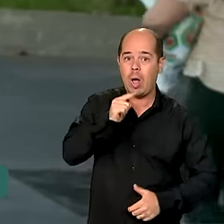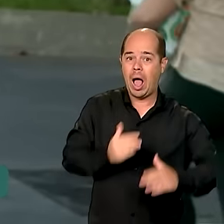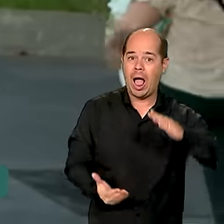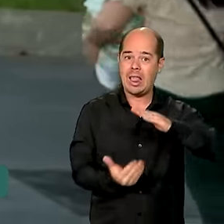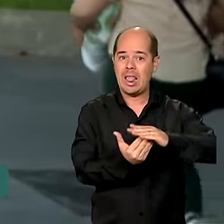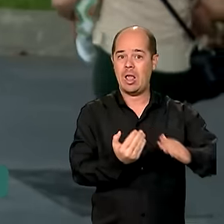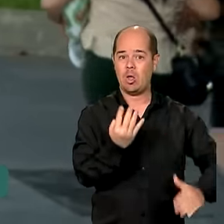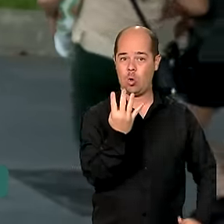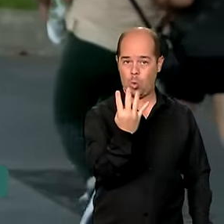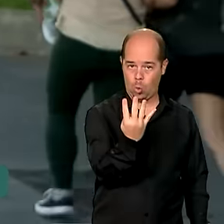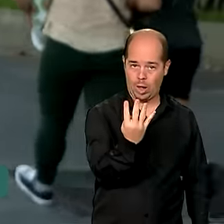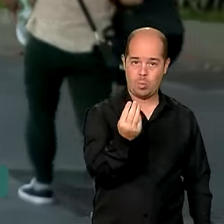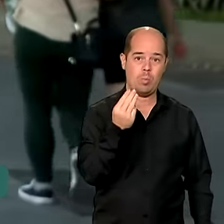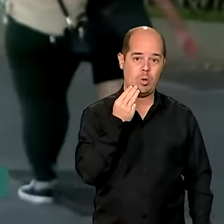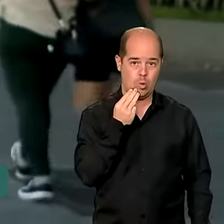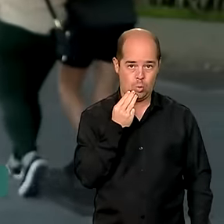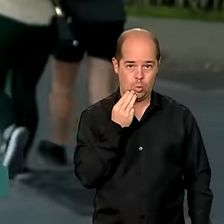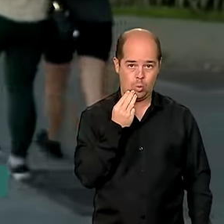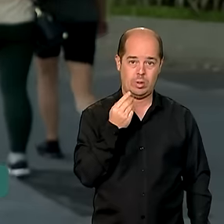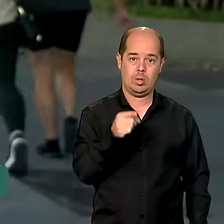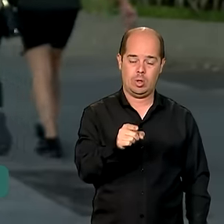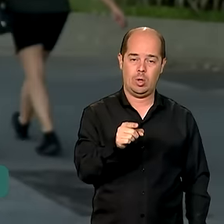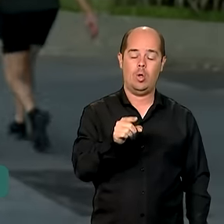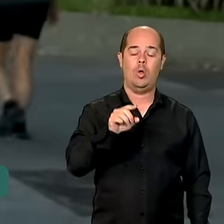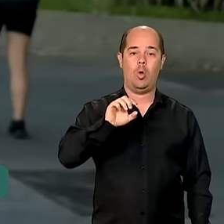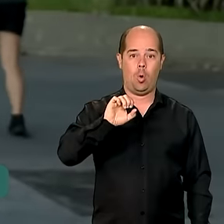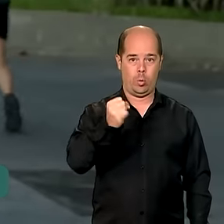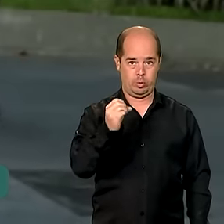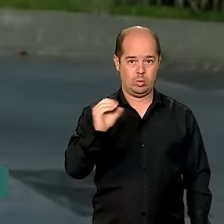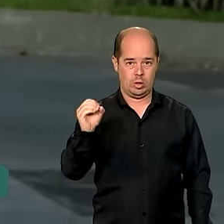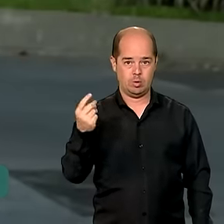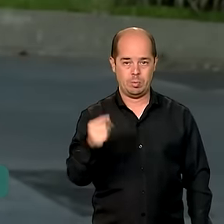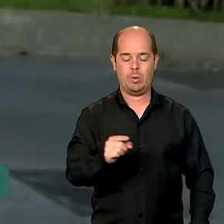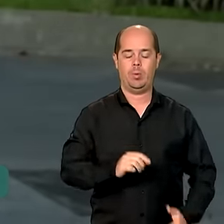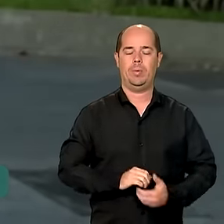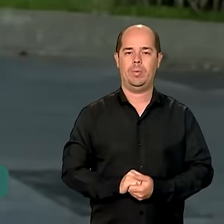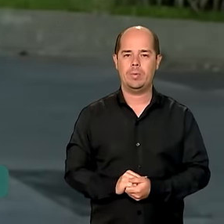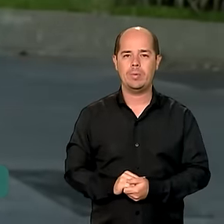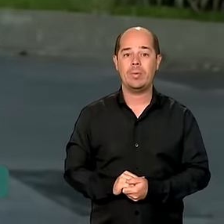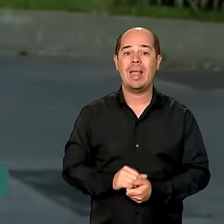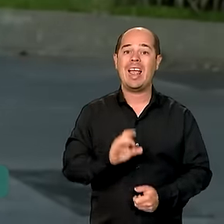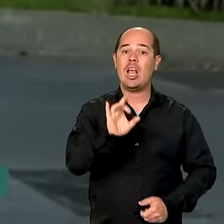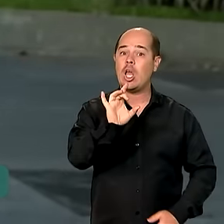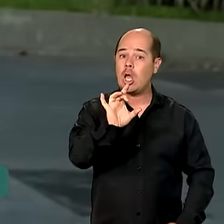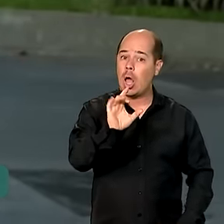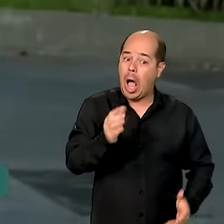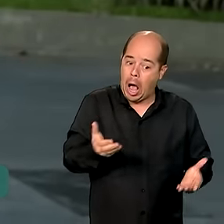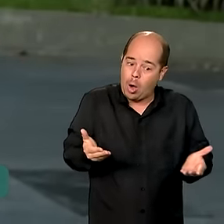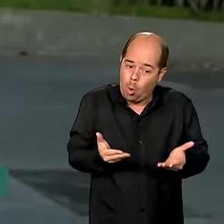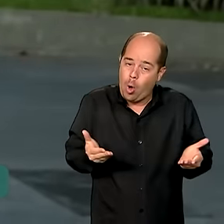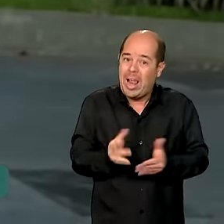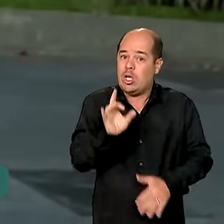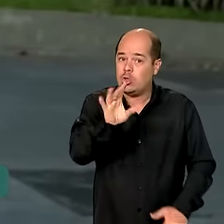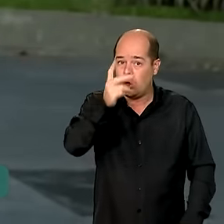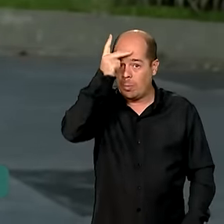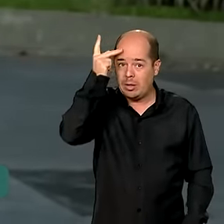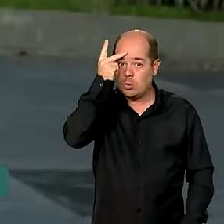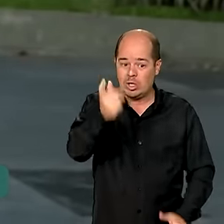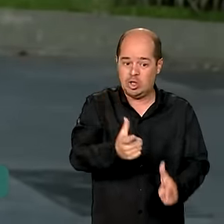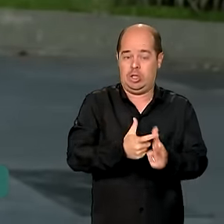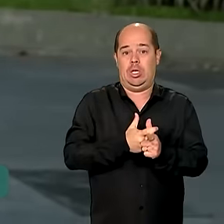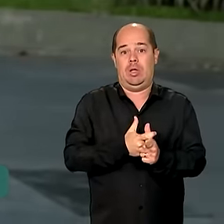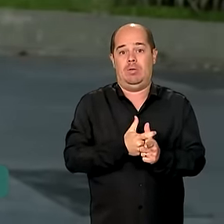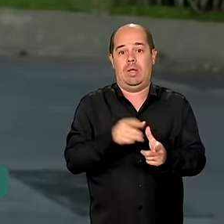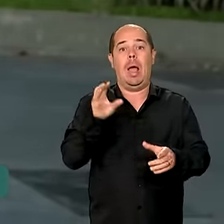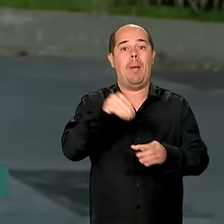mil reais. Por enquanto, o programa é somente para quem tem dívidas bancárias. E essas dívidas devem